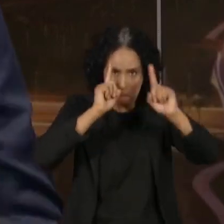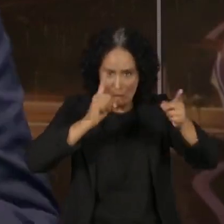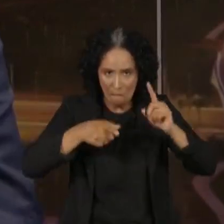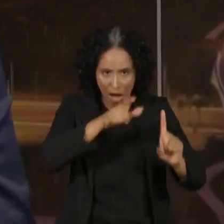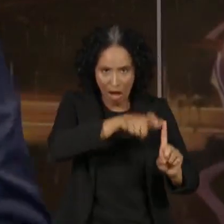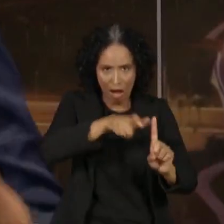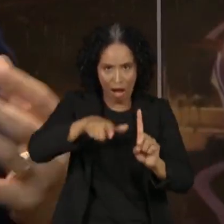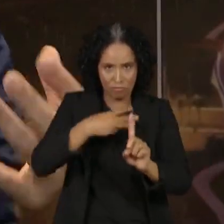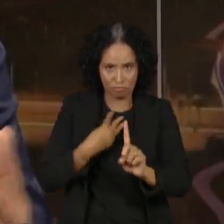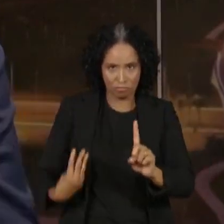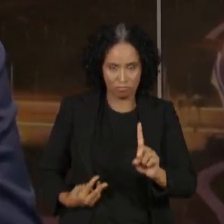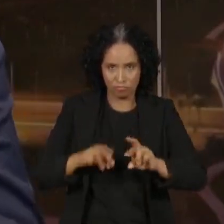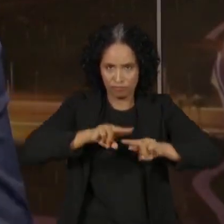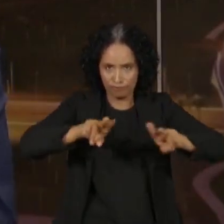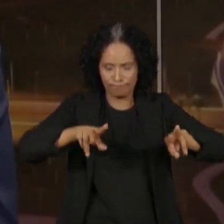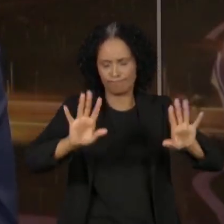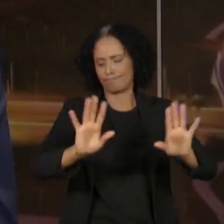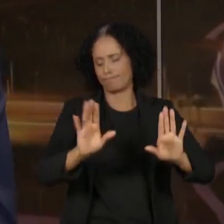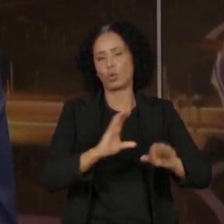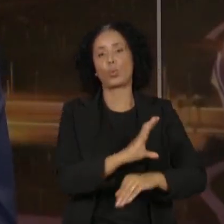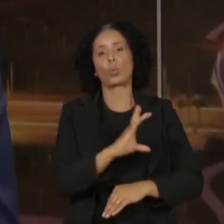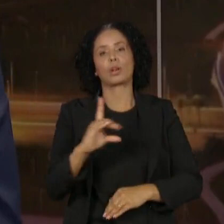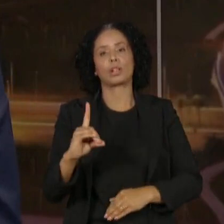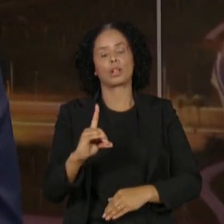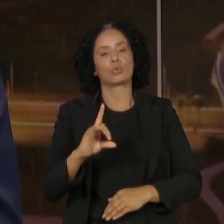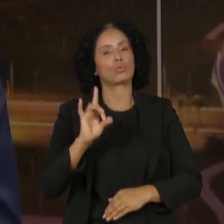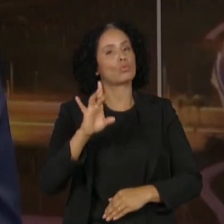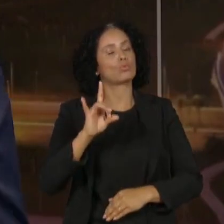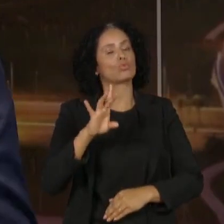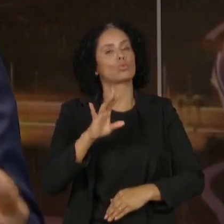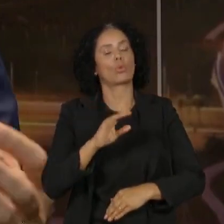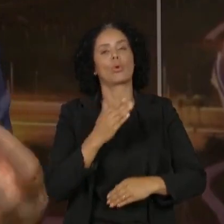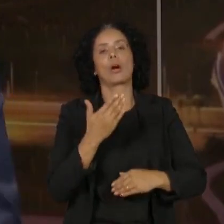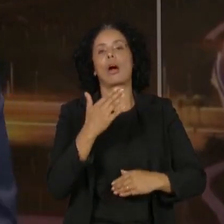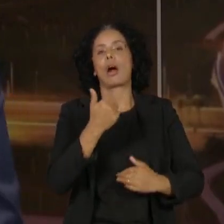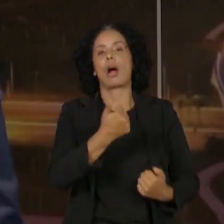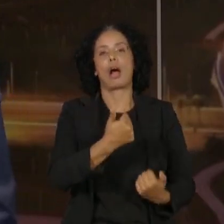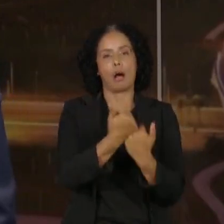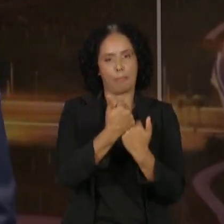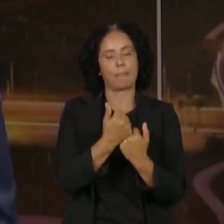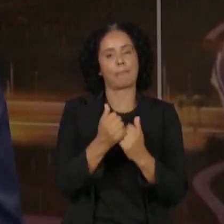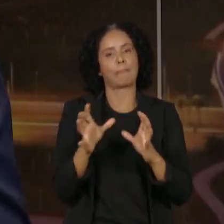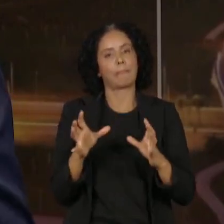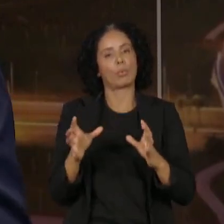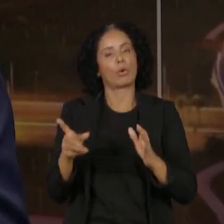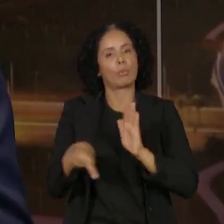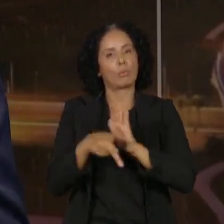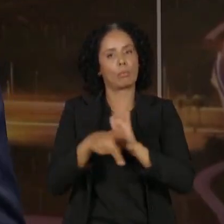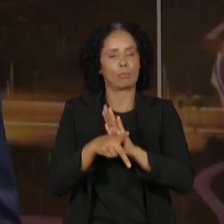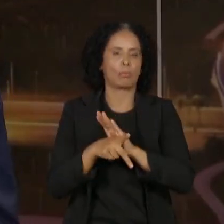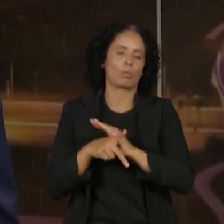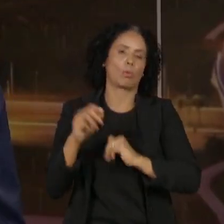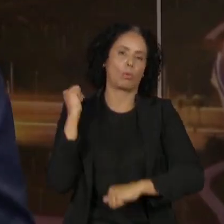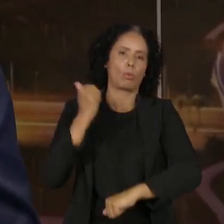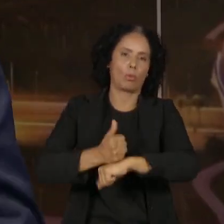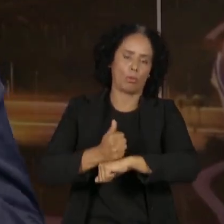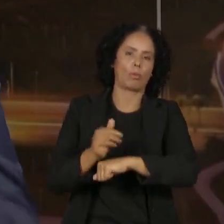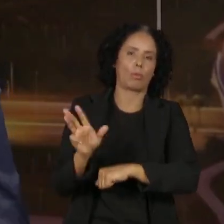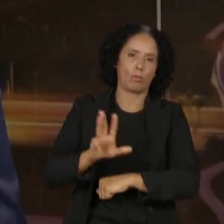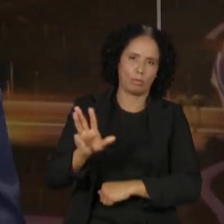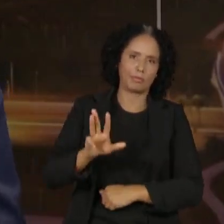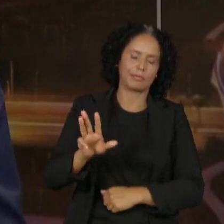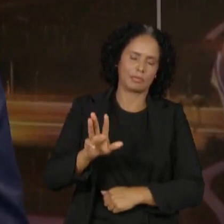função de coordenar, em nome do presidente, as ações prioritárias definidas por quem teve